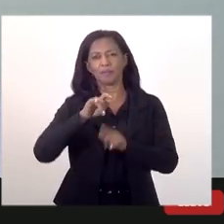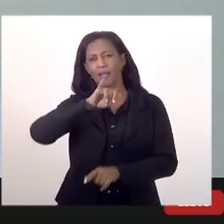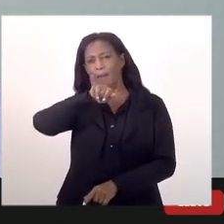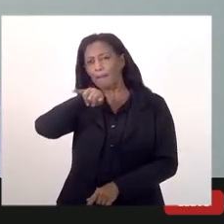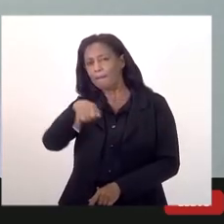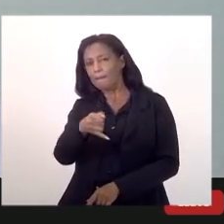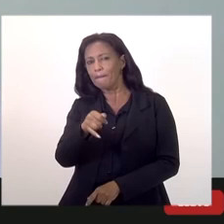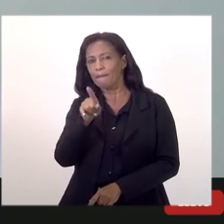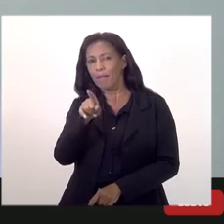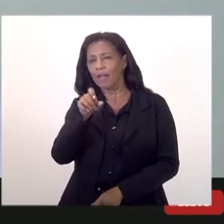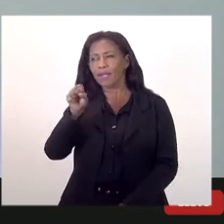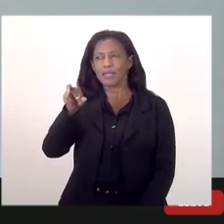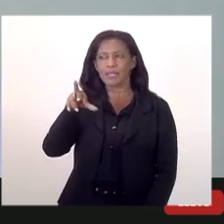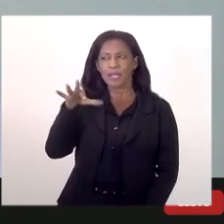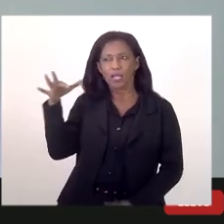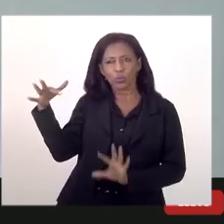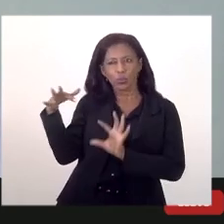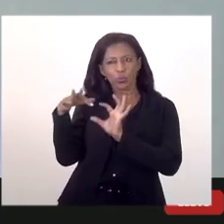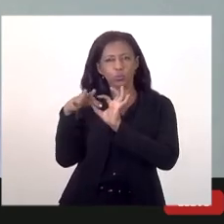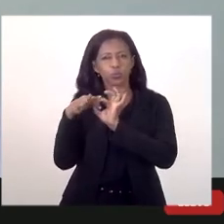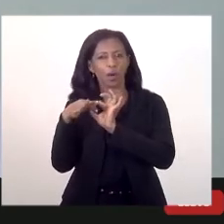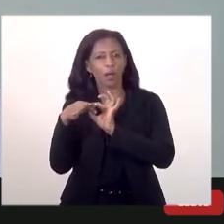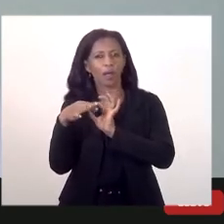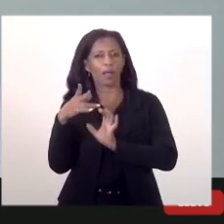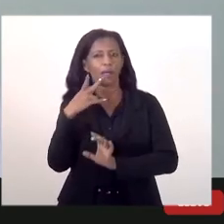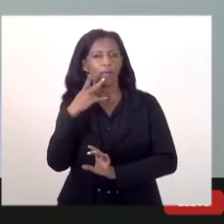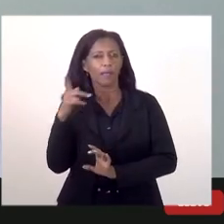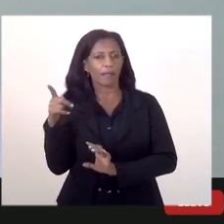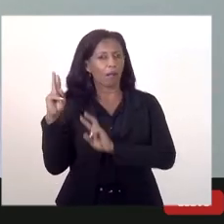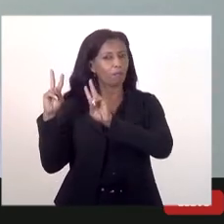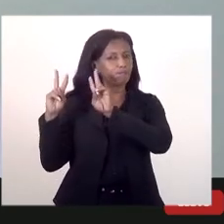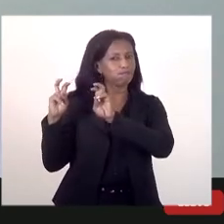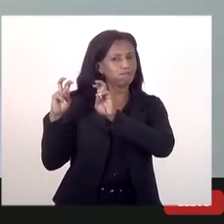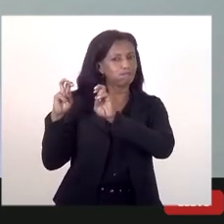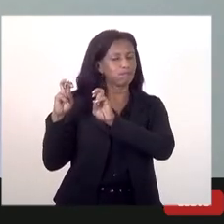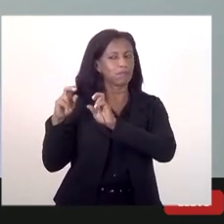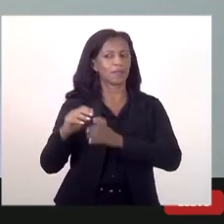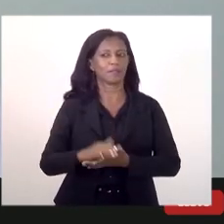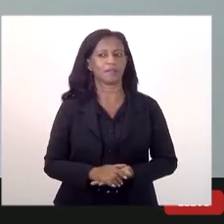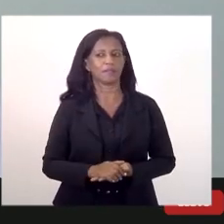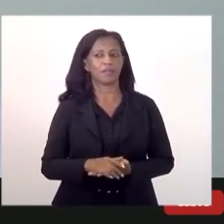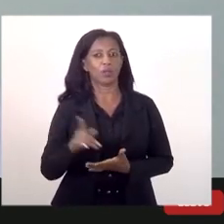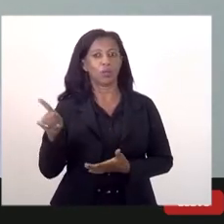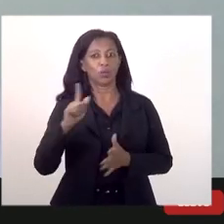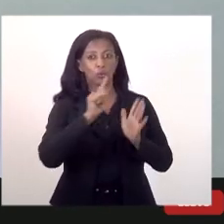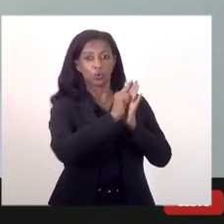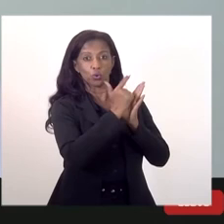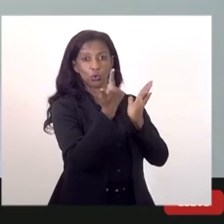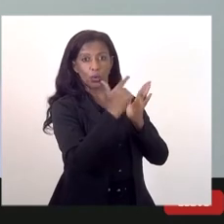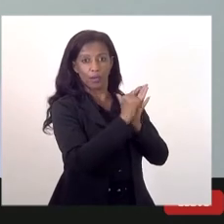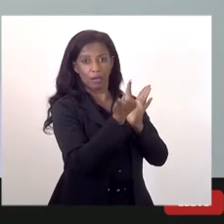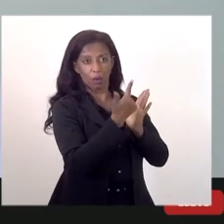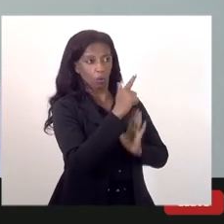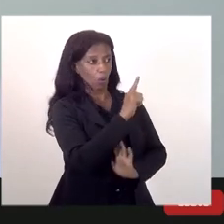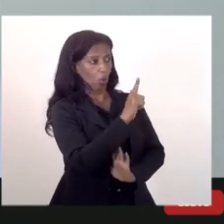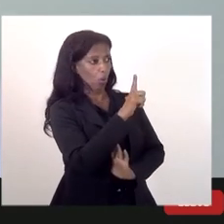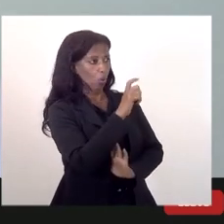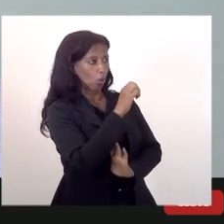Sérgio Duarte que mencionou hoje inclusive uma reportagem no jornal sobre